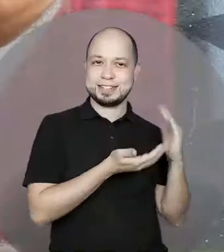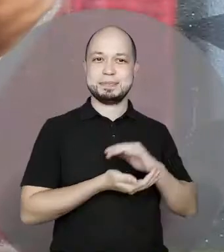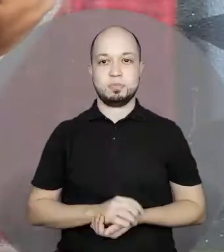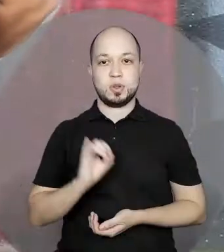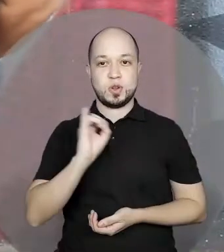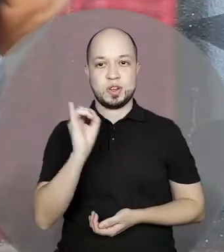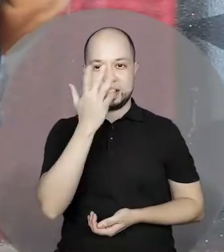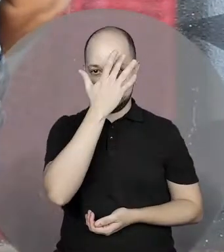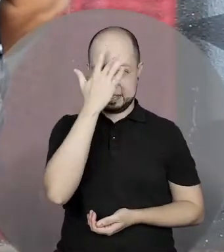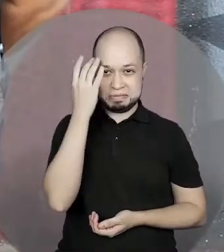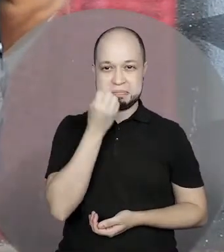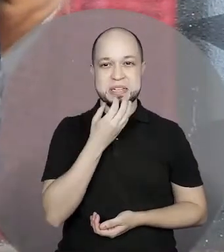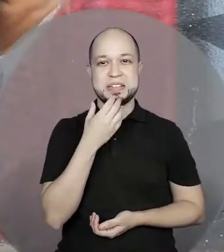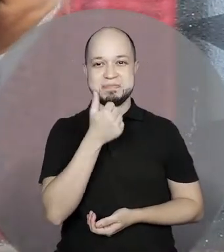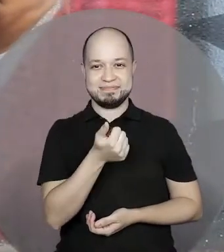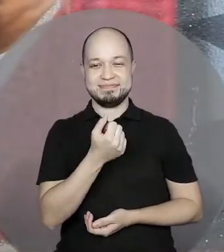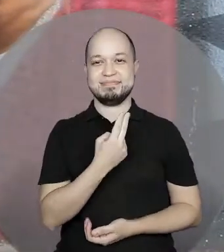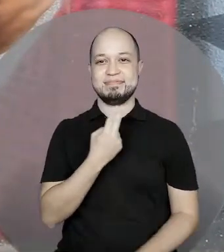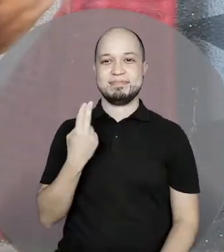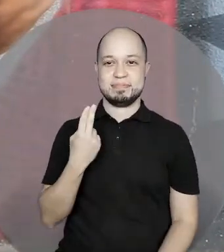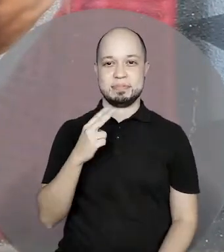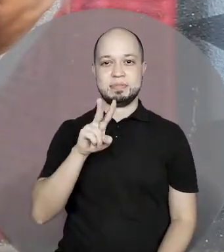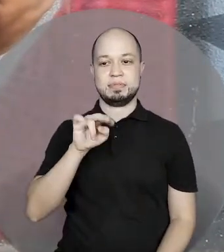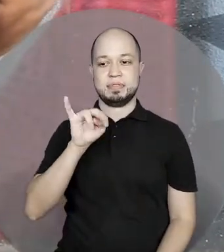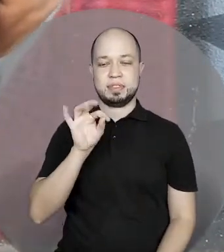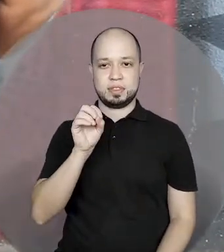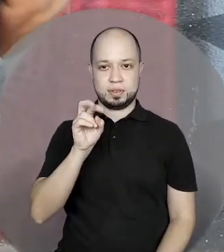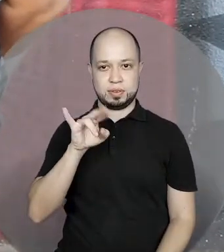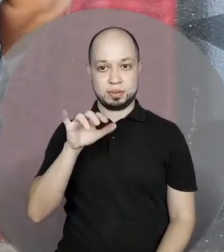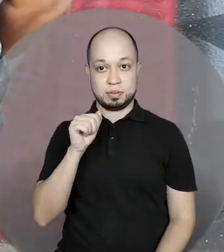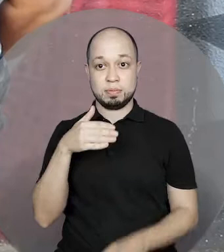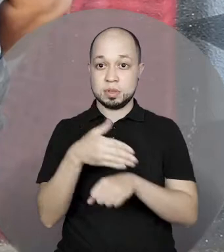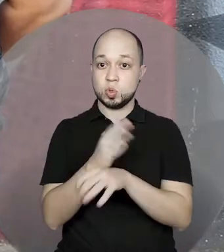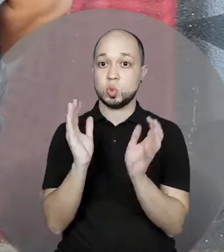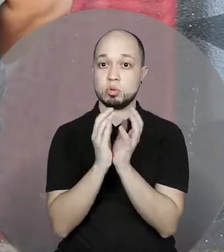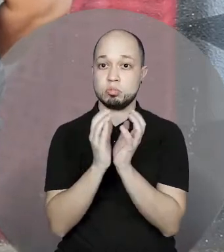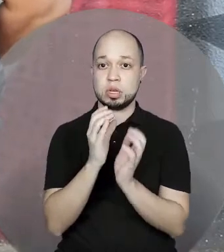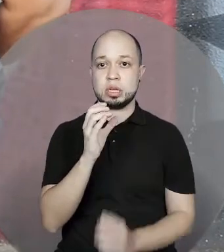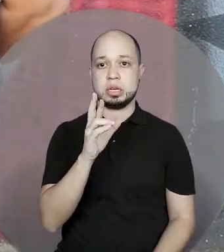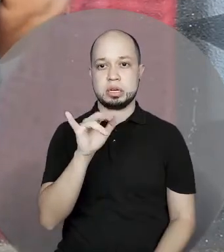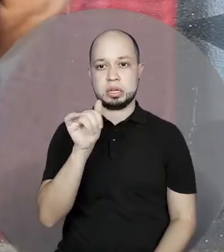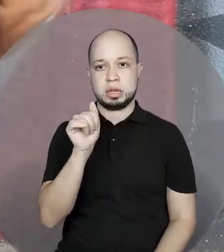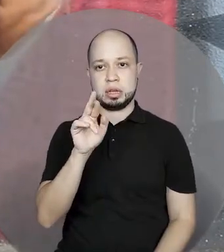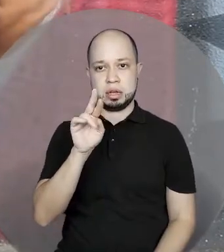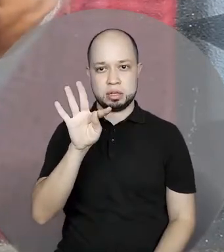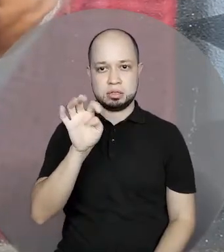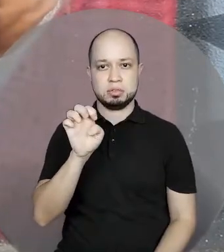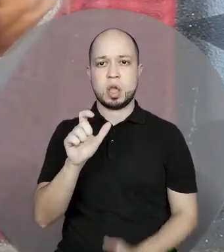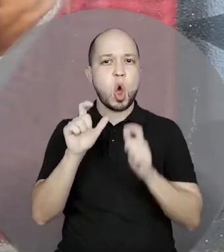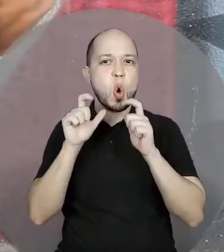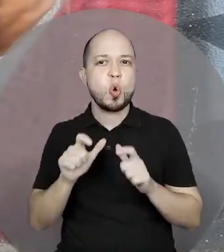Oi, pessoal, tudo bem? Eu sou a Vitória Jéssica e faço parte do Grupo Produtivo Criarte. O nosso grupo se localiza na Rua